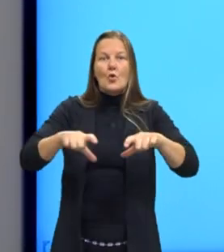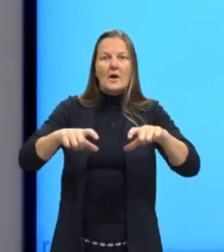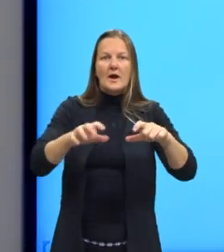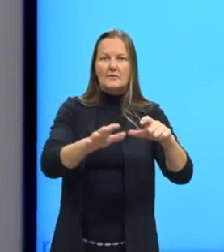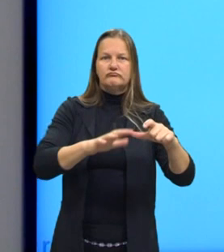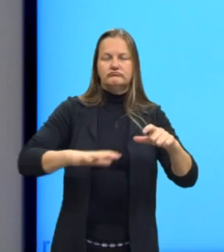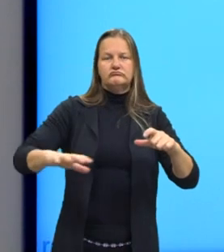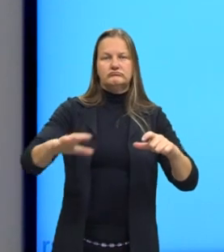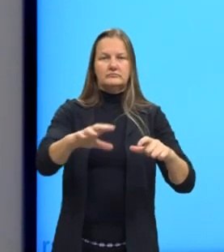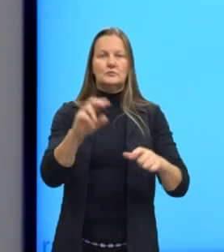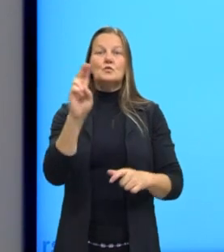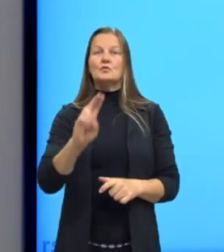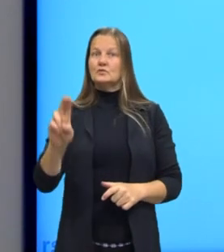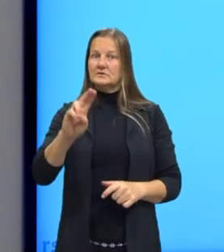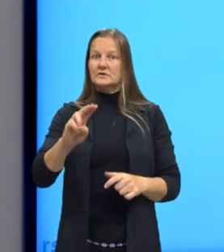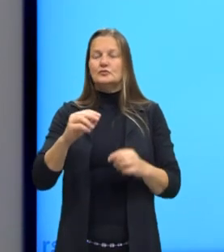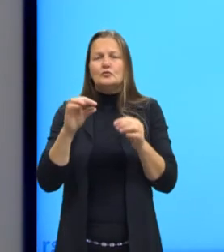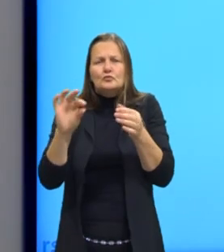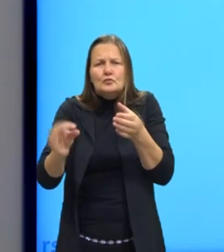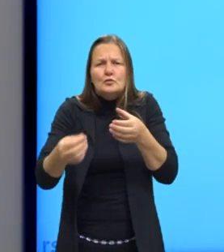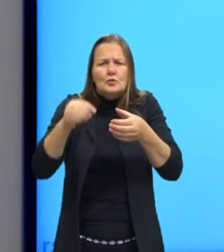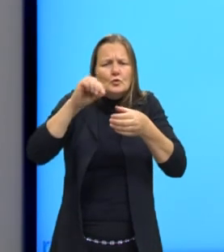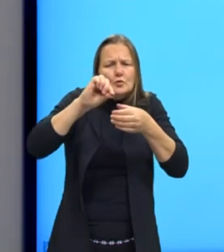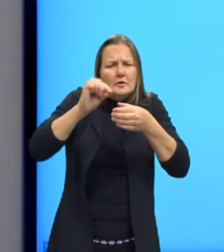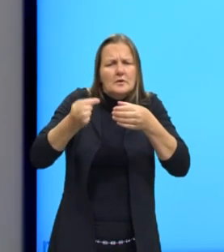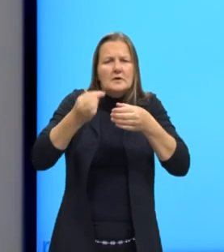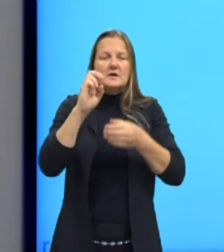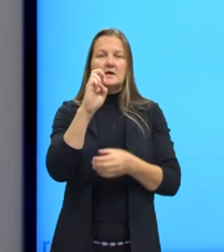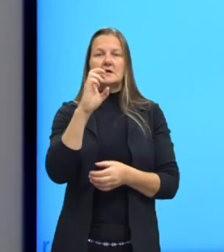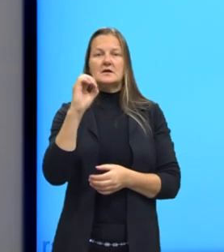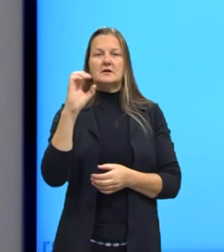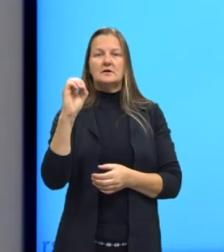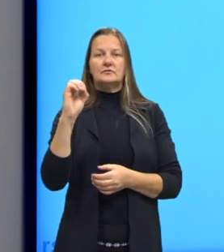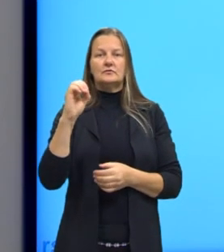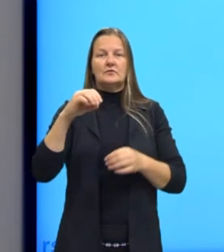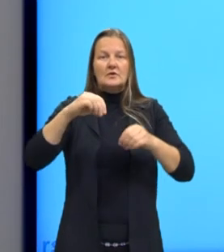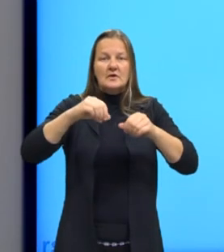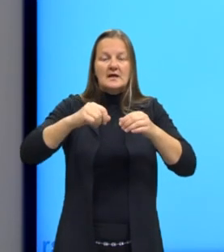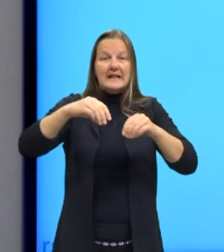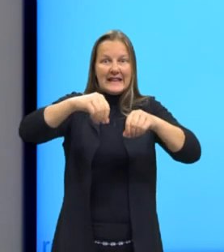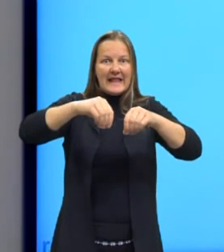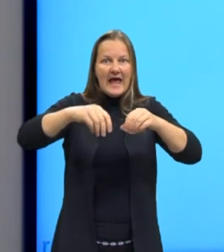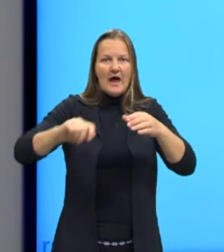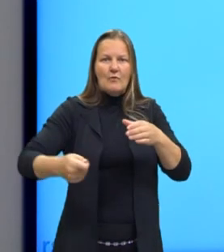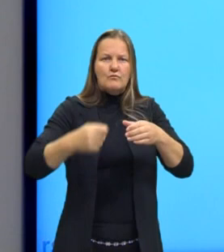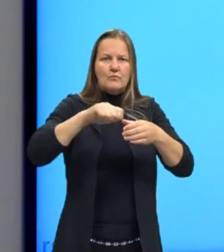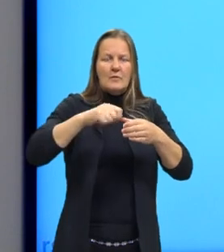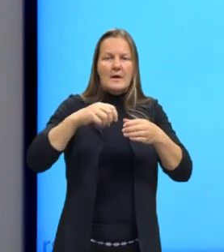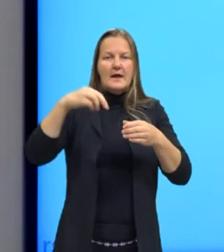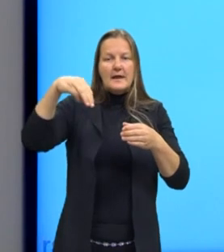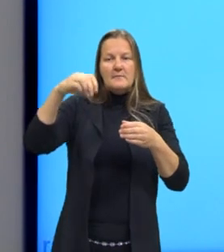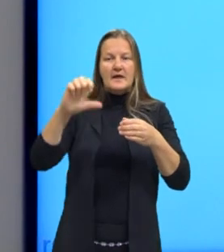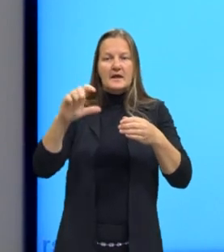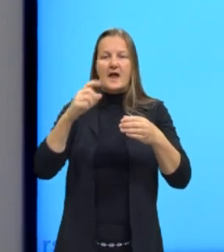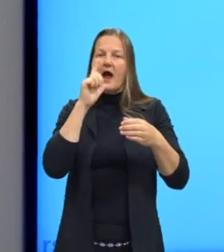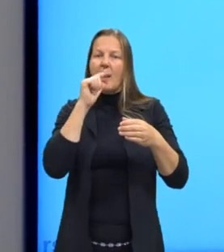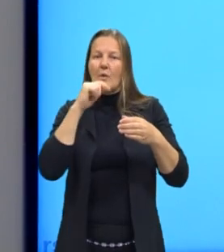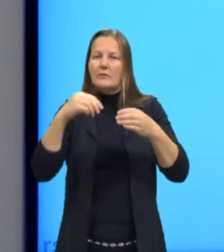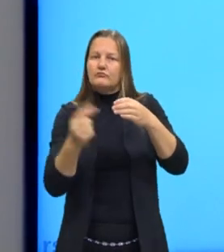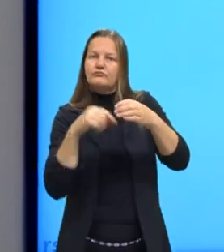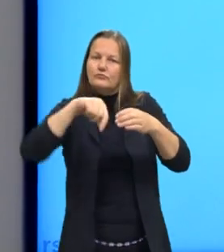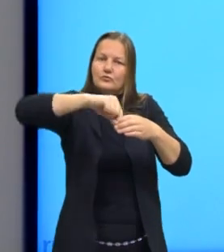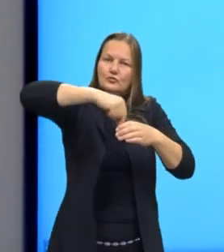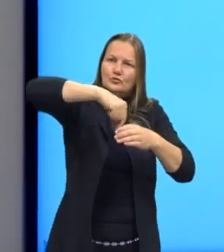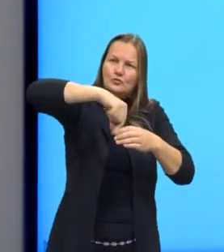utilizando-se amostras de 500g de solo e 100ml de água, conforme apresentado no quadro.